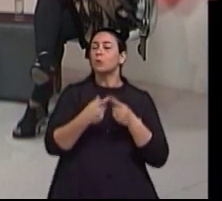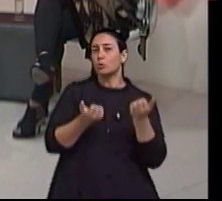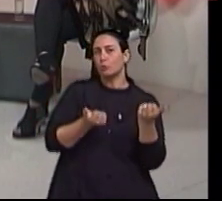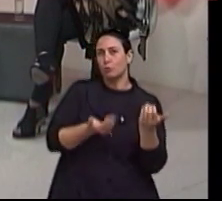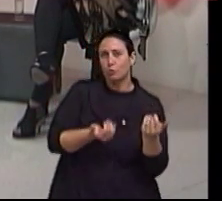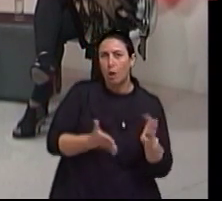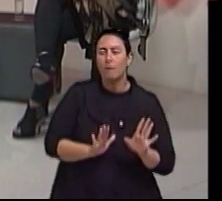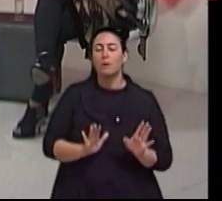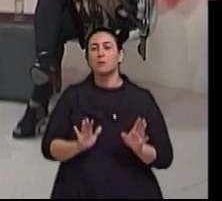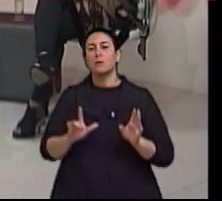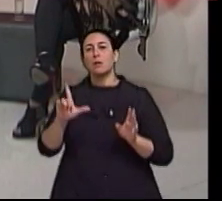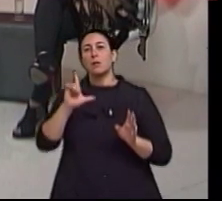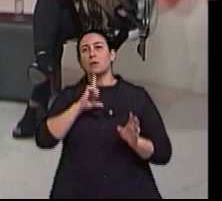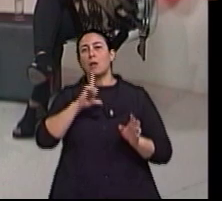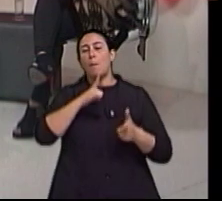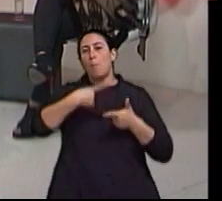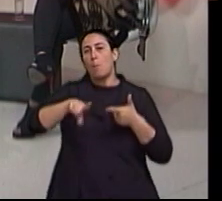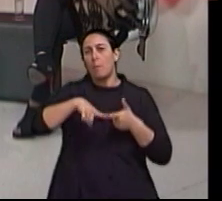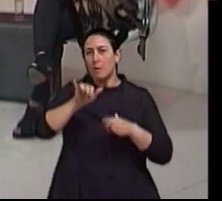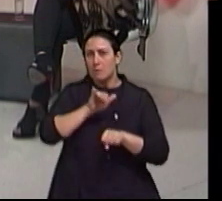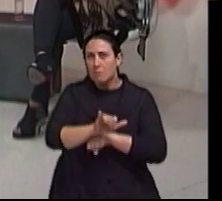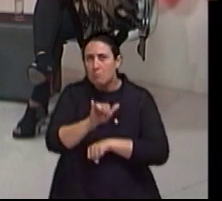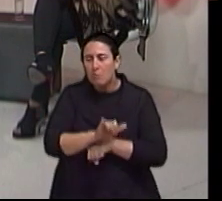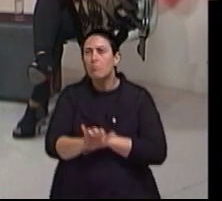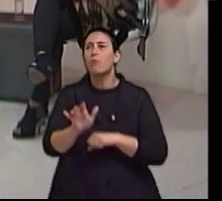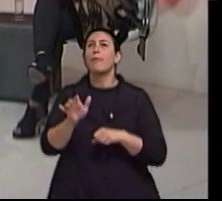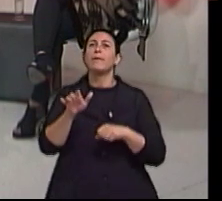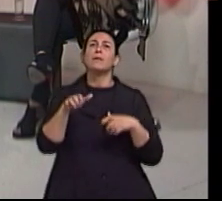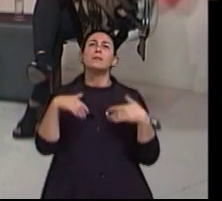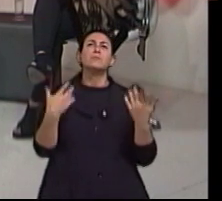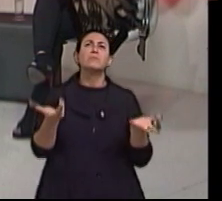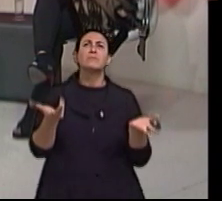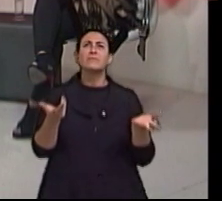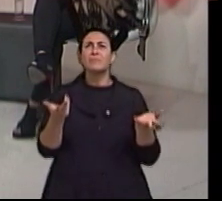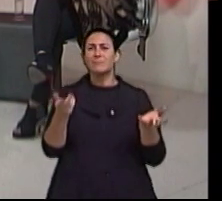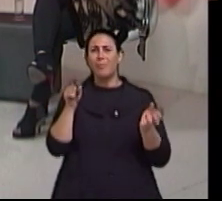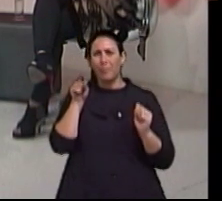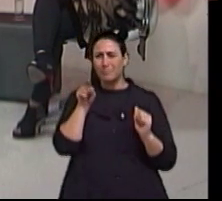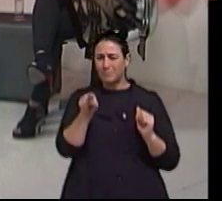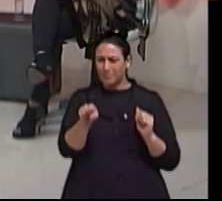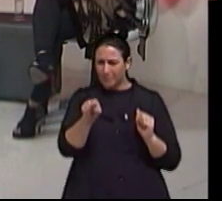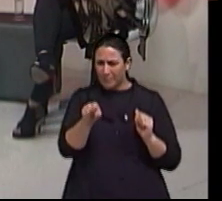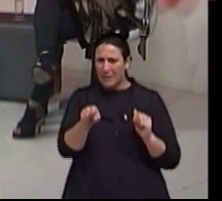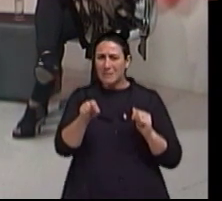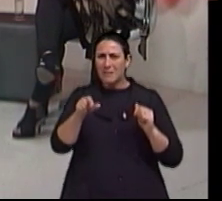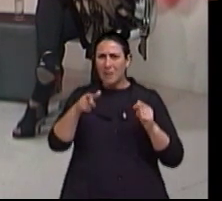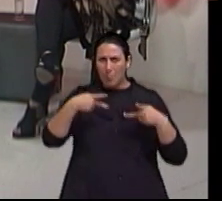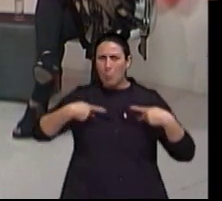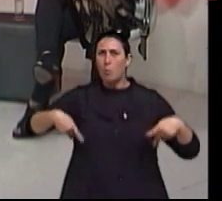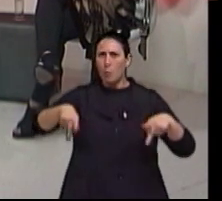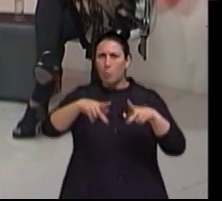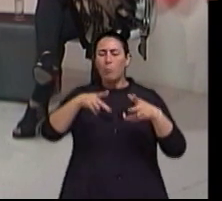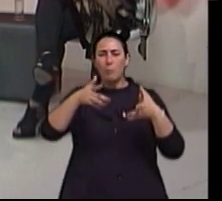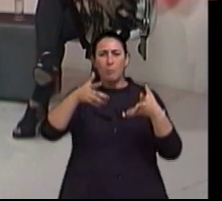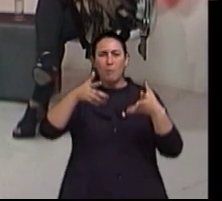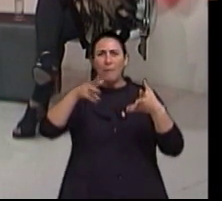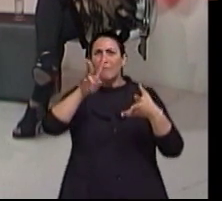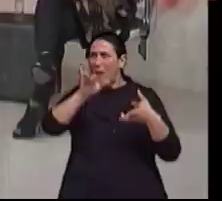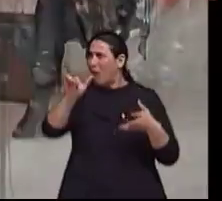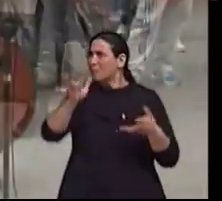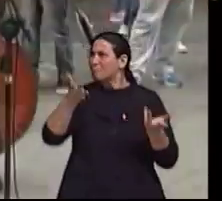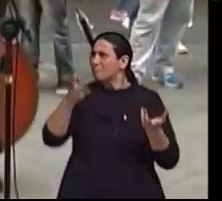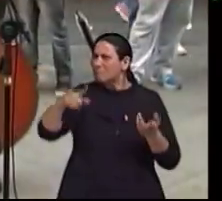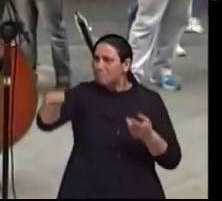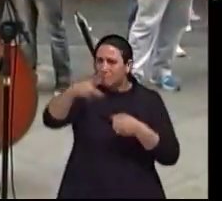sofrendo acidentes e também sendo mutilados em função dos acidentes. Essa população vai envelhecer também. Também. Então nós